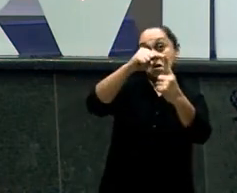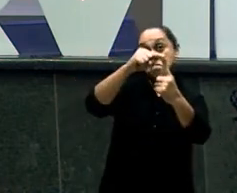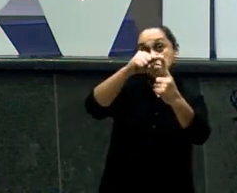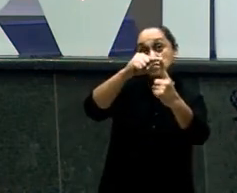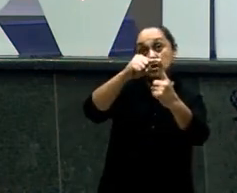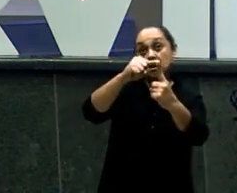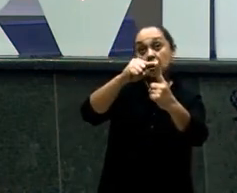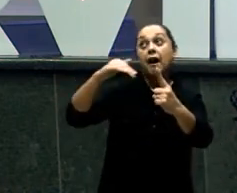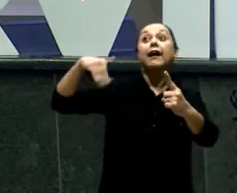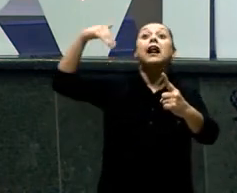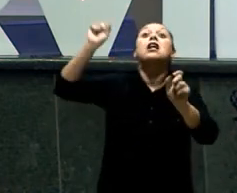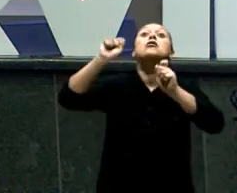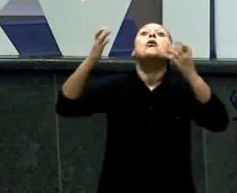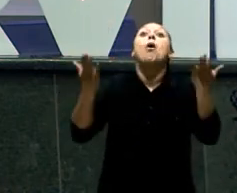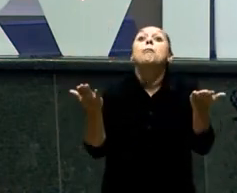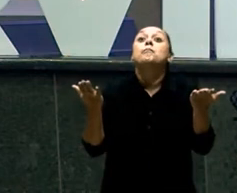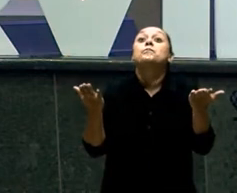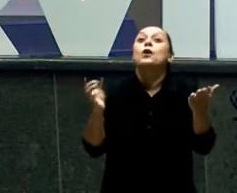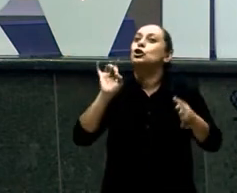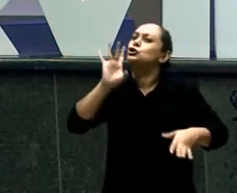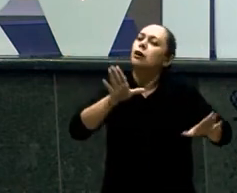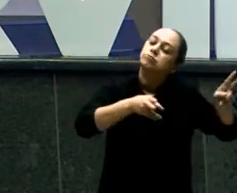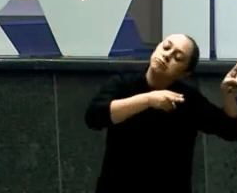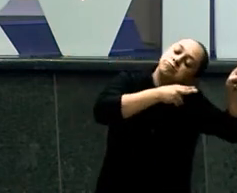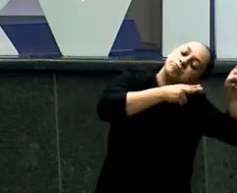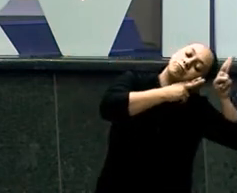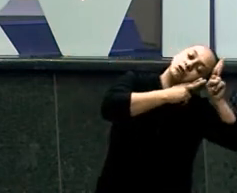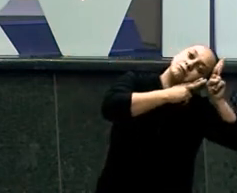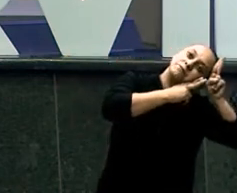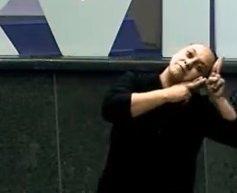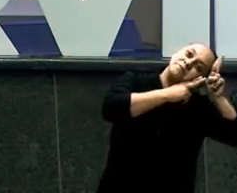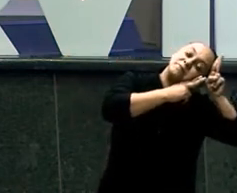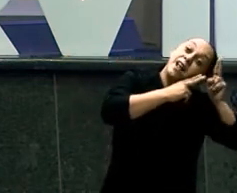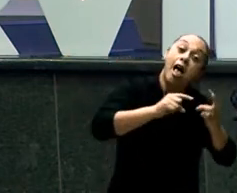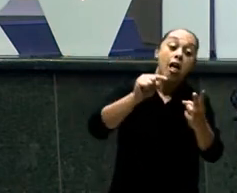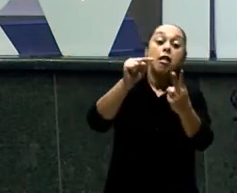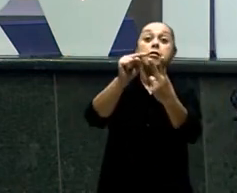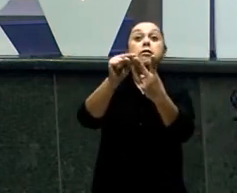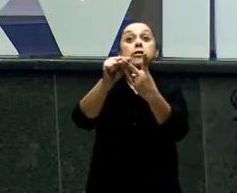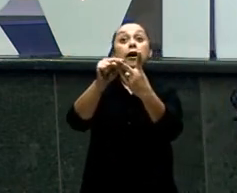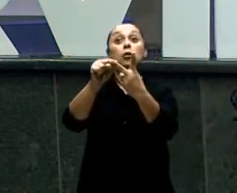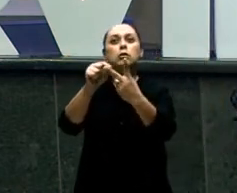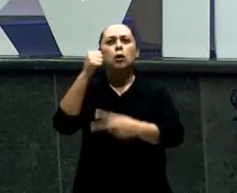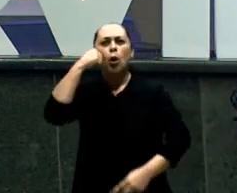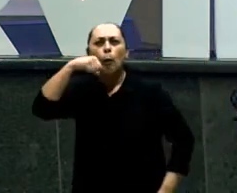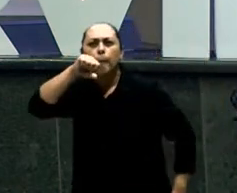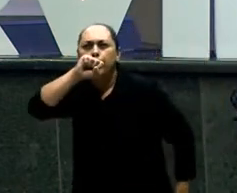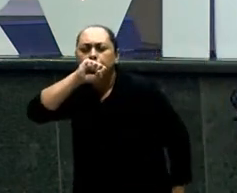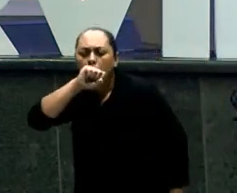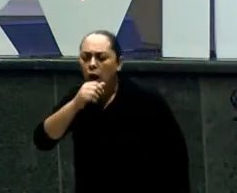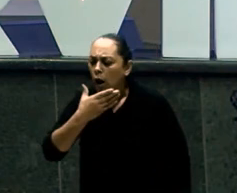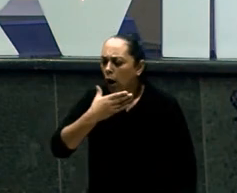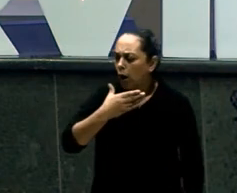percebe que Segundo problema Do crescimento É que nem o pai E a mãe também Percebe que cresceu Porque